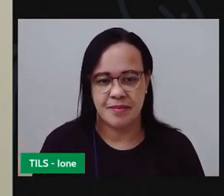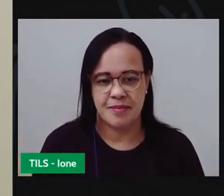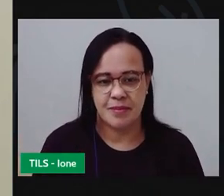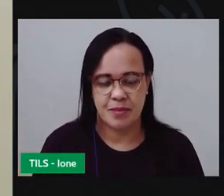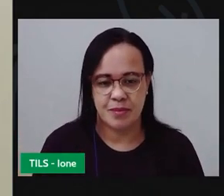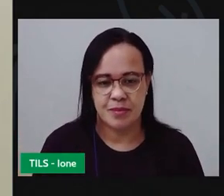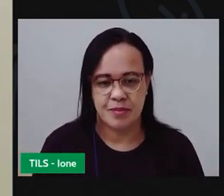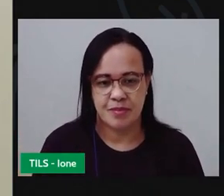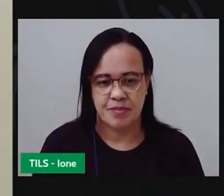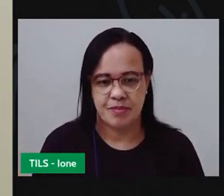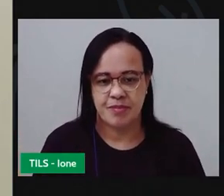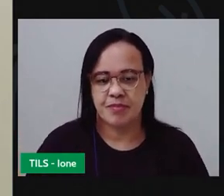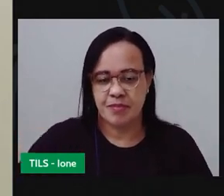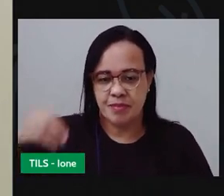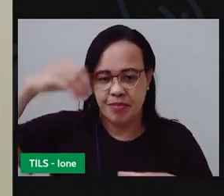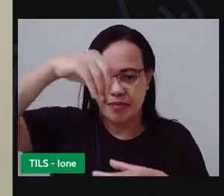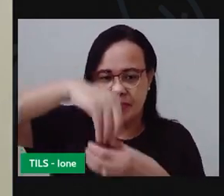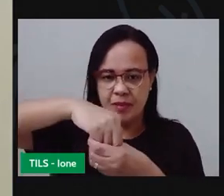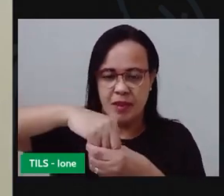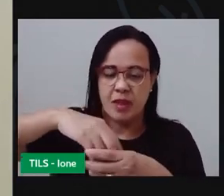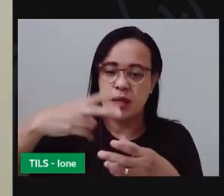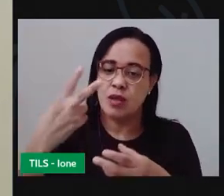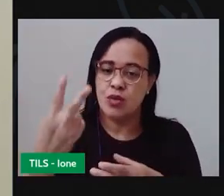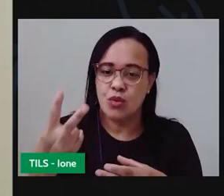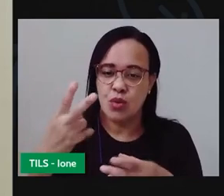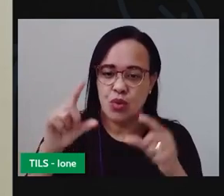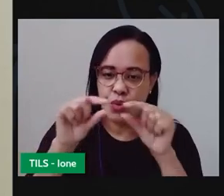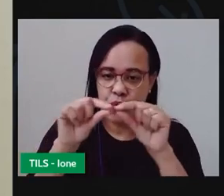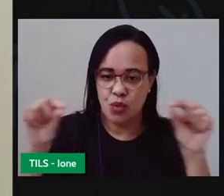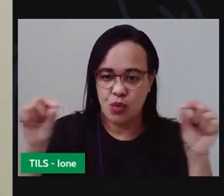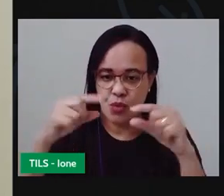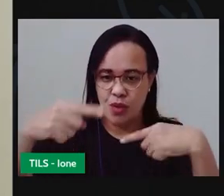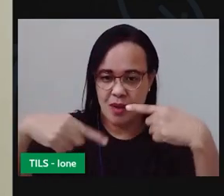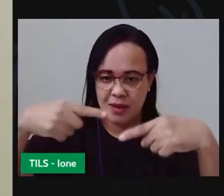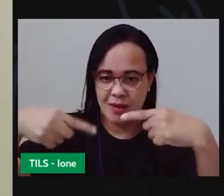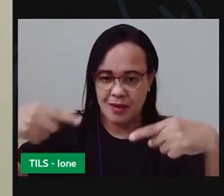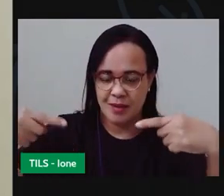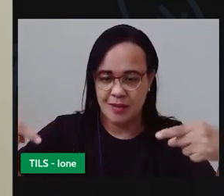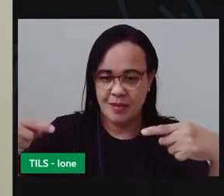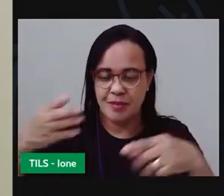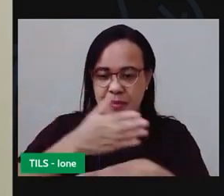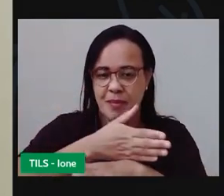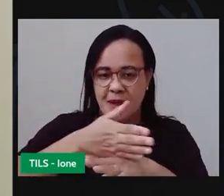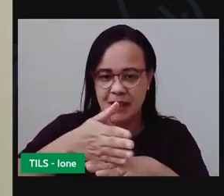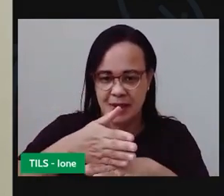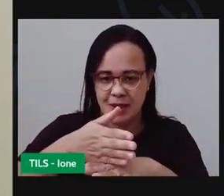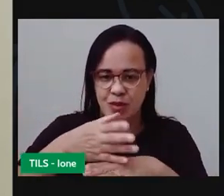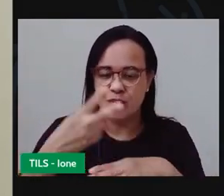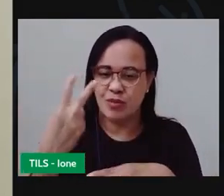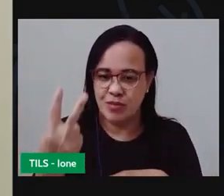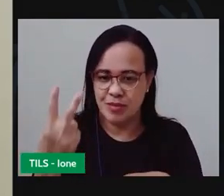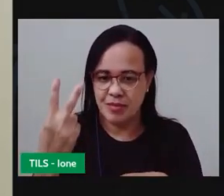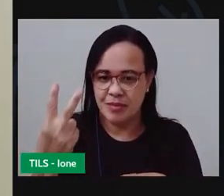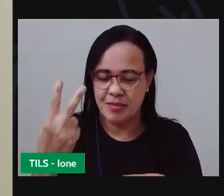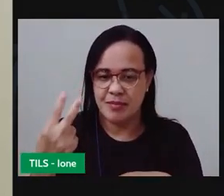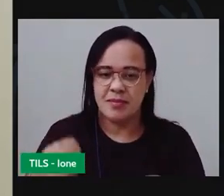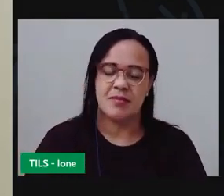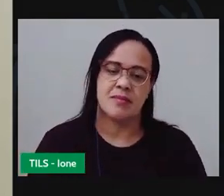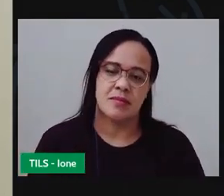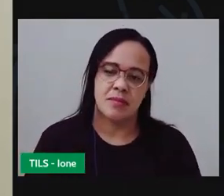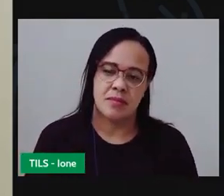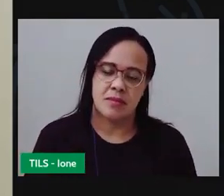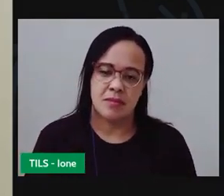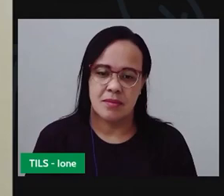e agora eu tenho duas tiras de barbante olha duas tiras de barbante